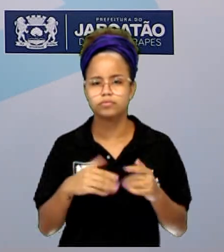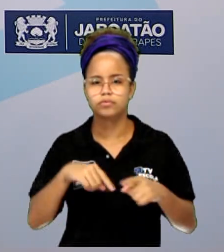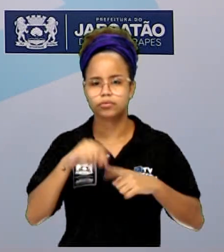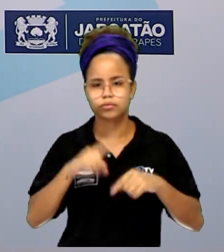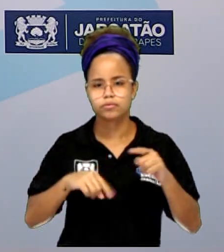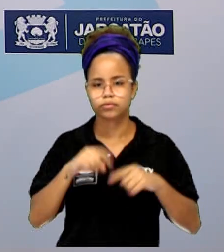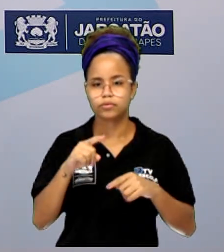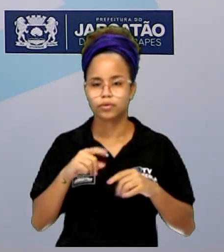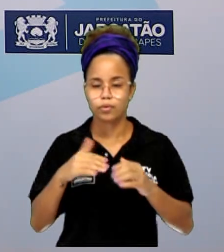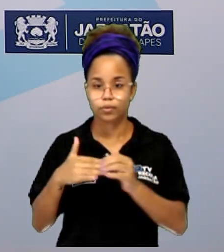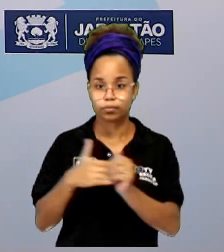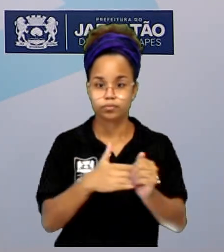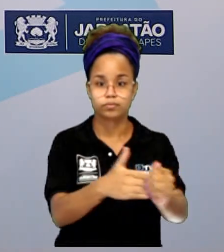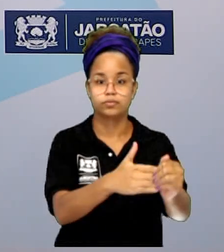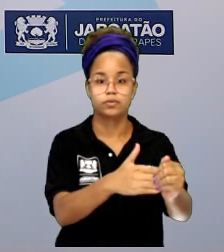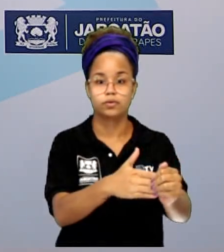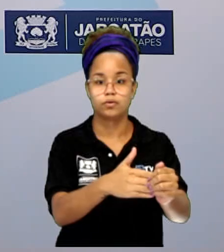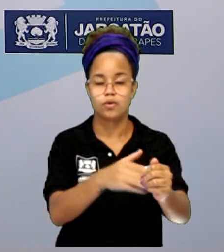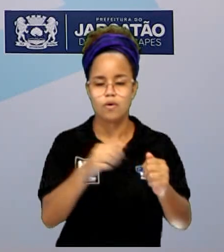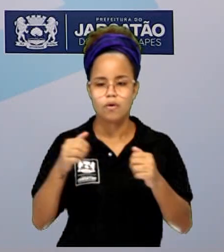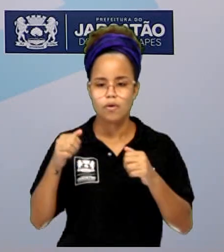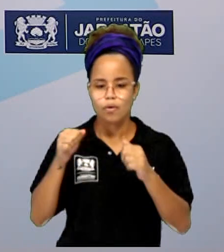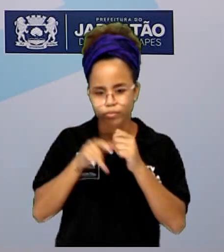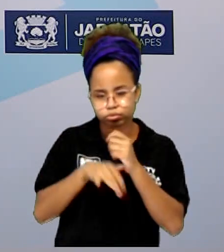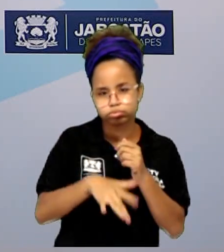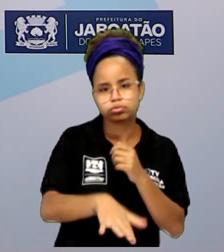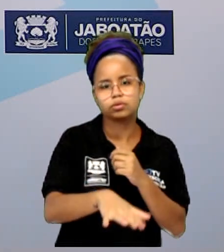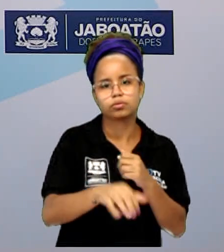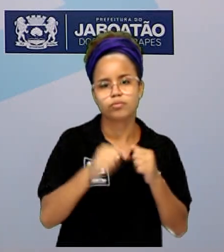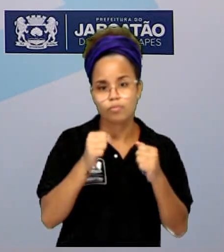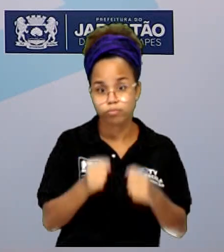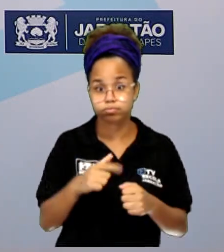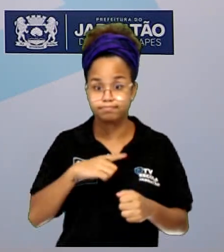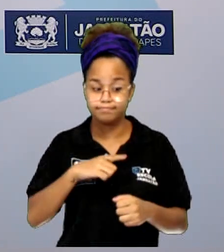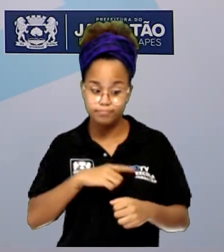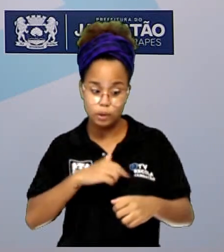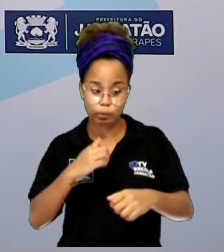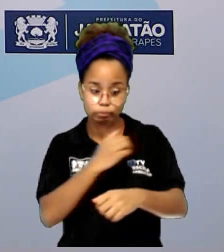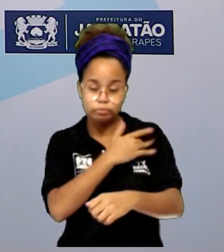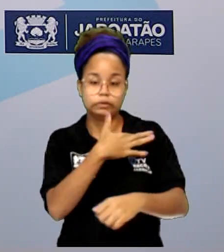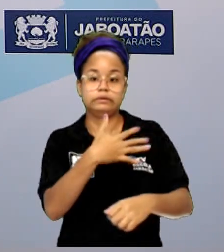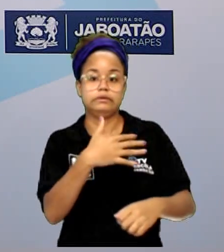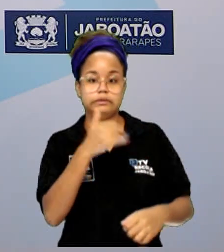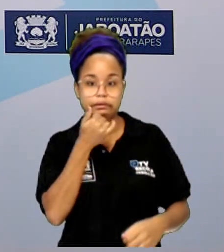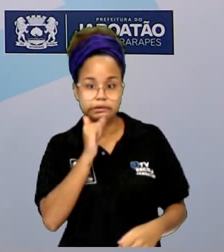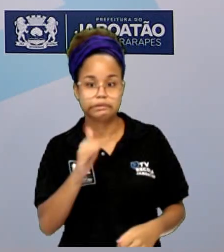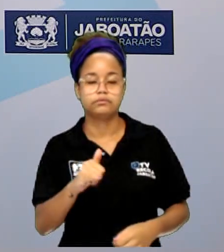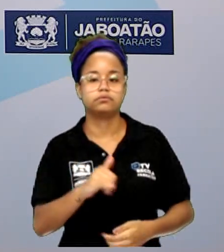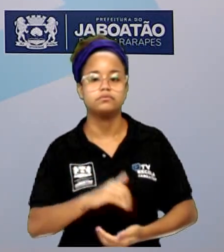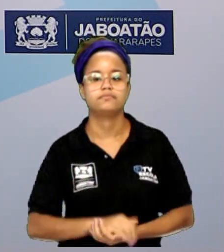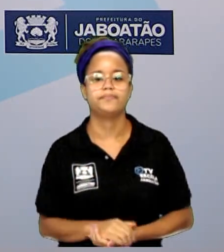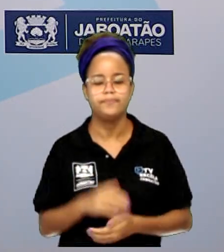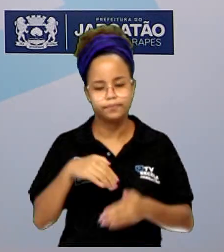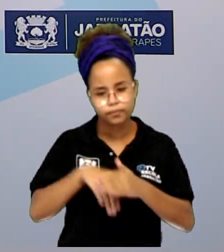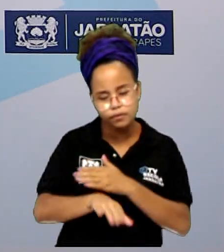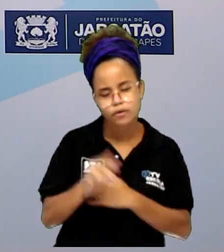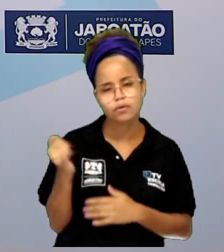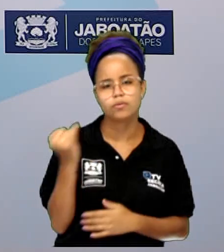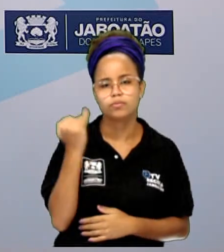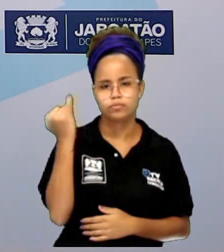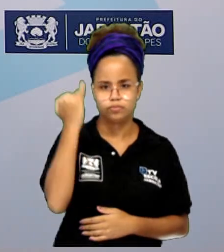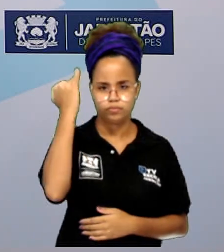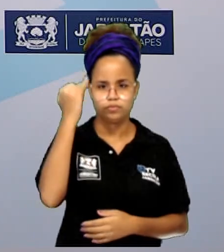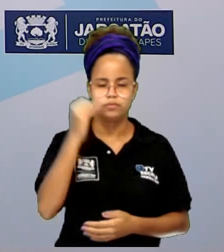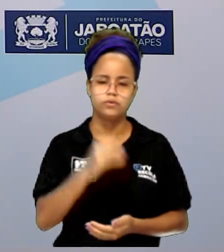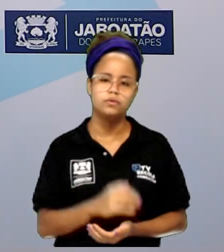elétrica, parte dela pode fugir e é dali que você pode ter um choque. Então, o aterramento, ele é fundamental, primeiro,